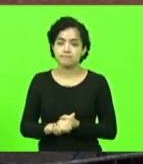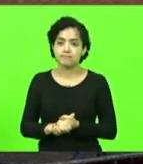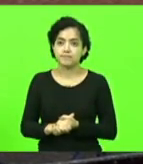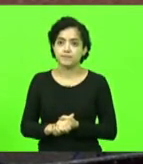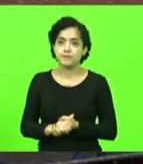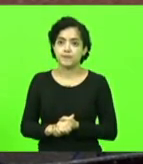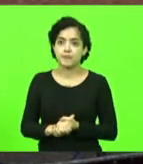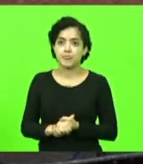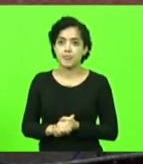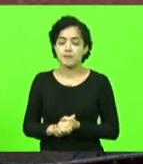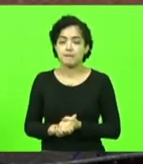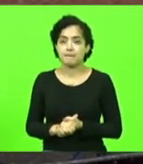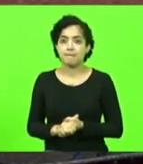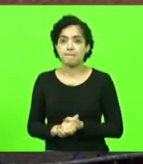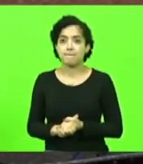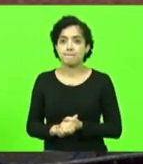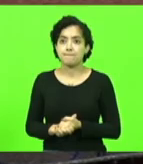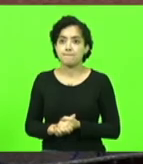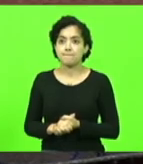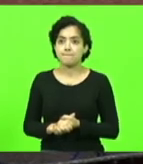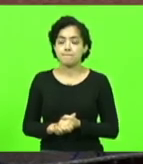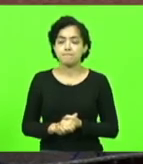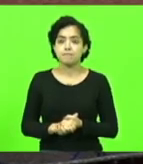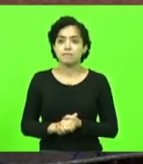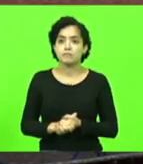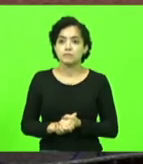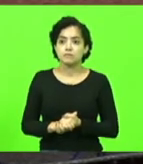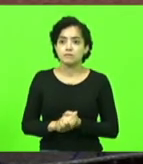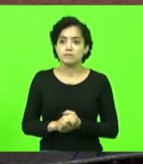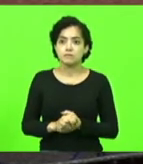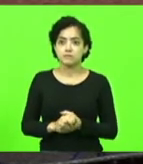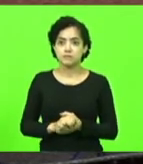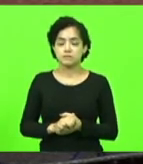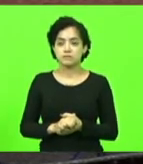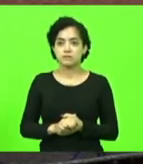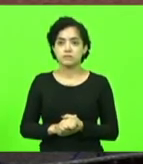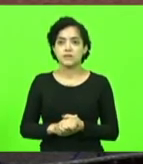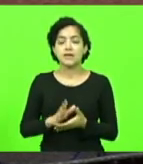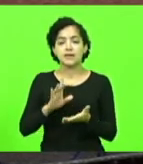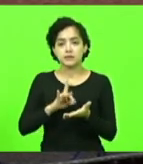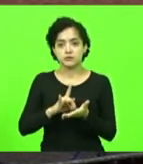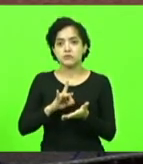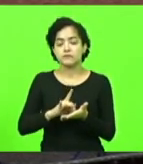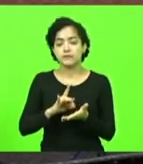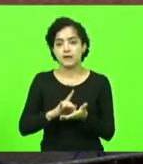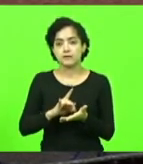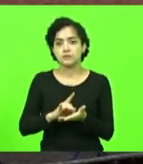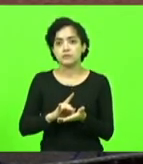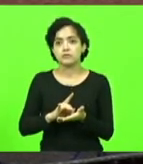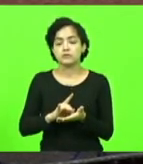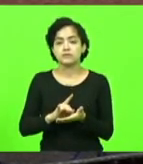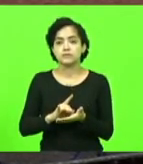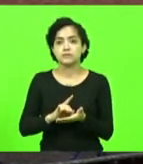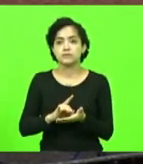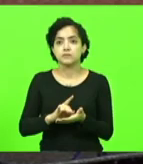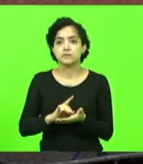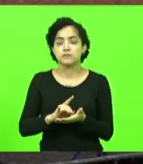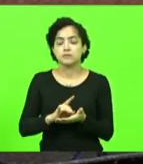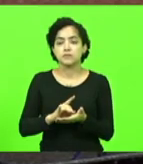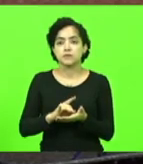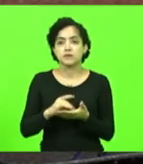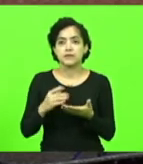que nos acompanha aqui presencialmente. E, de fato, é um fato